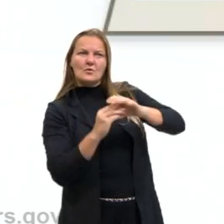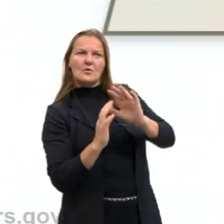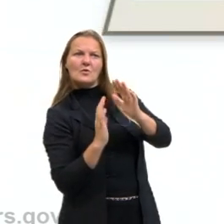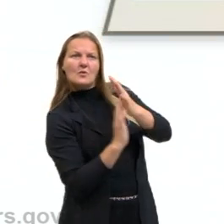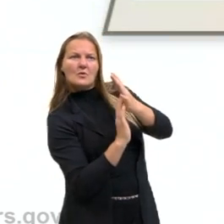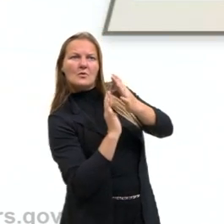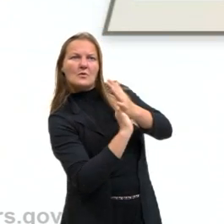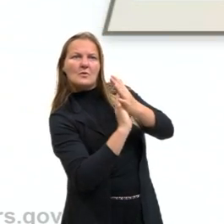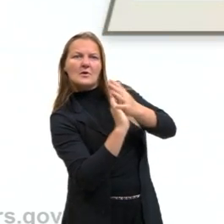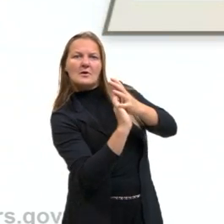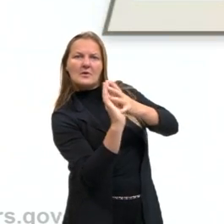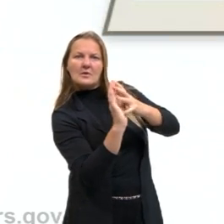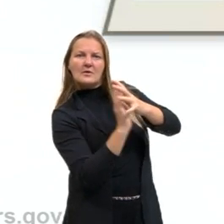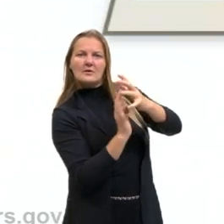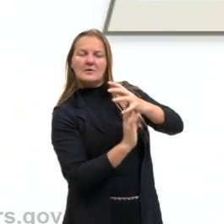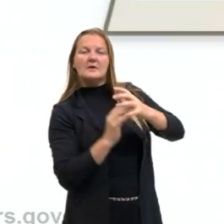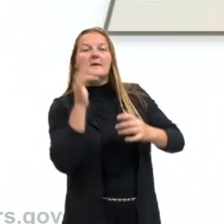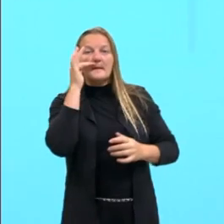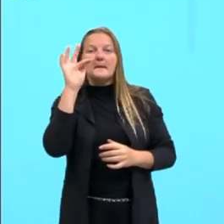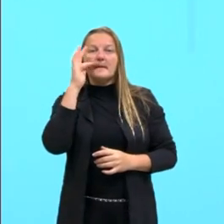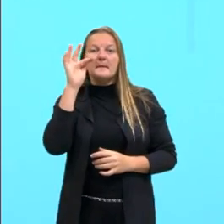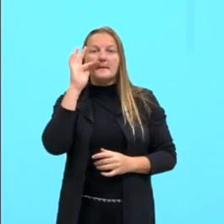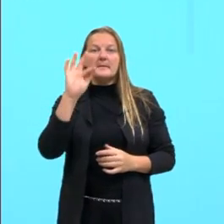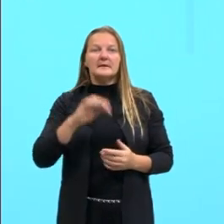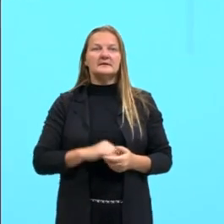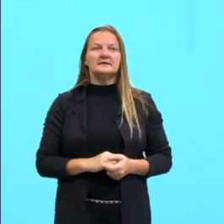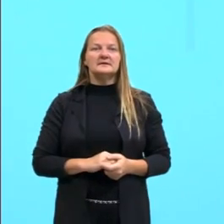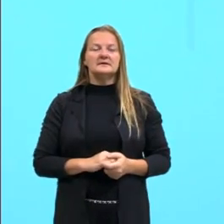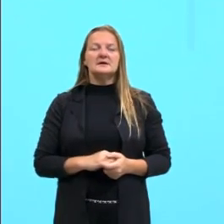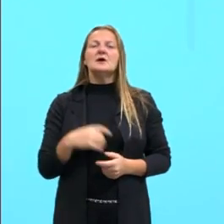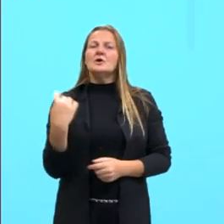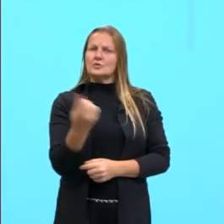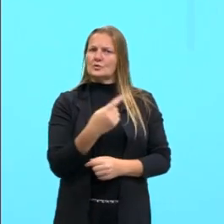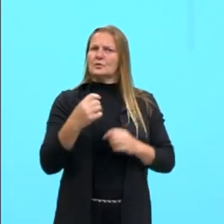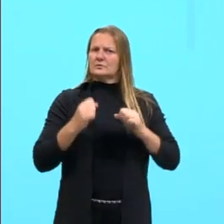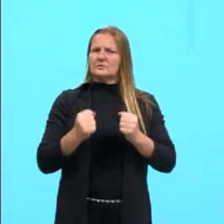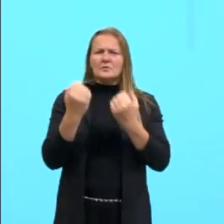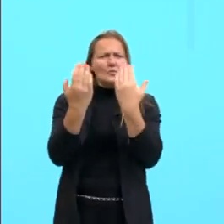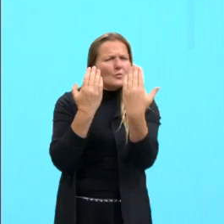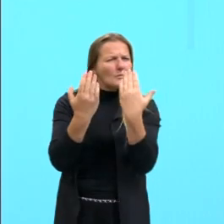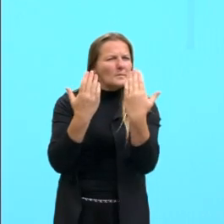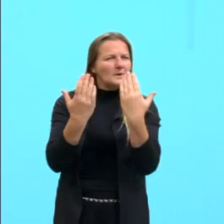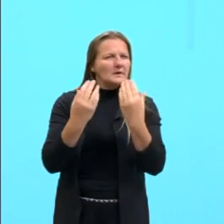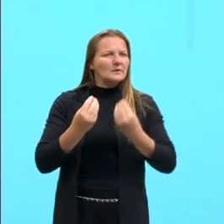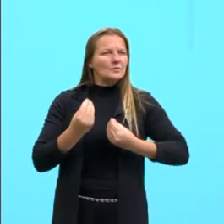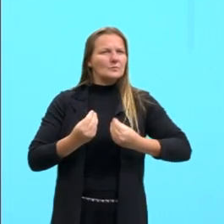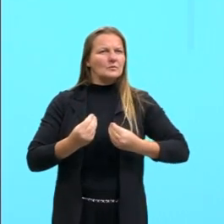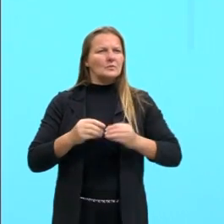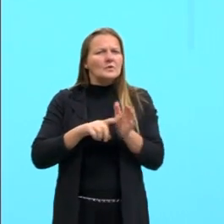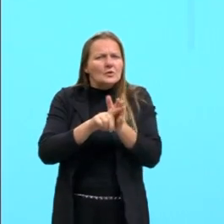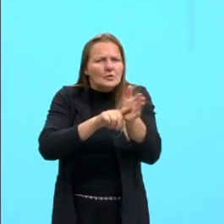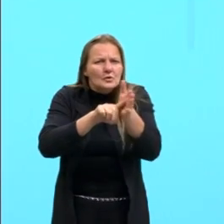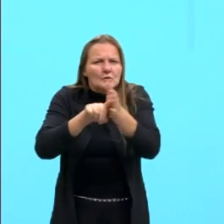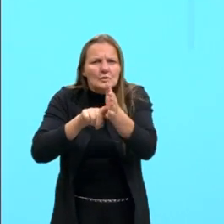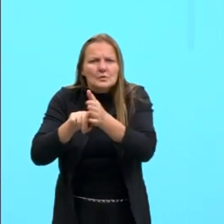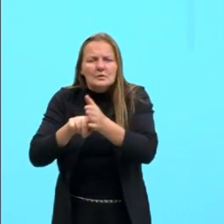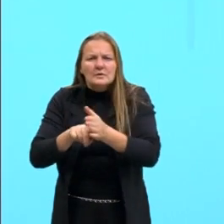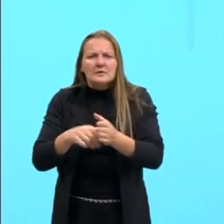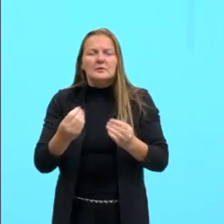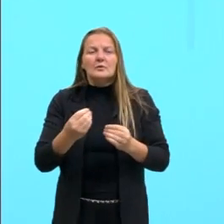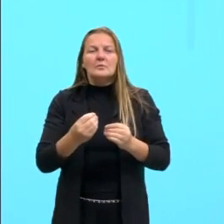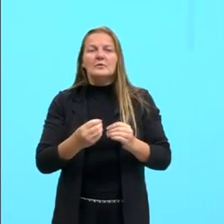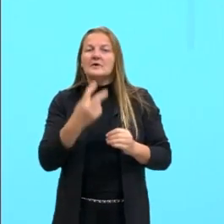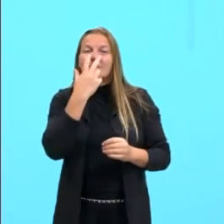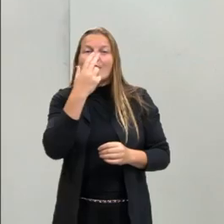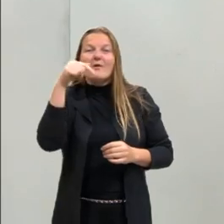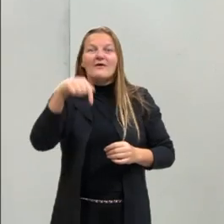Pechet-Merlot, né, lá na França. Nós podemos fazer essa comparação, essa análise, essa relação com o check